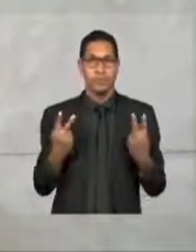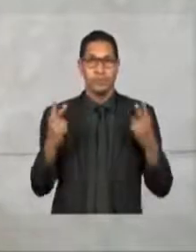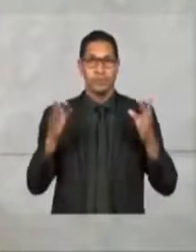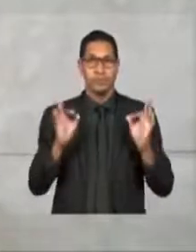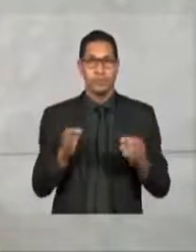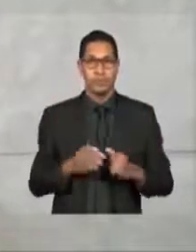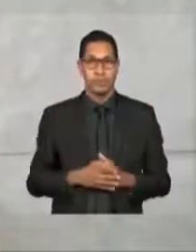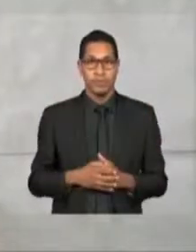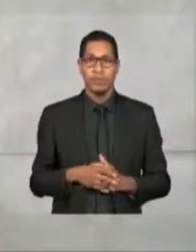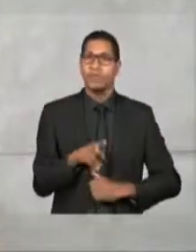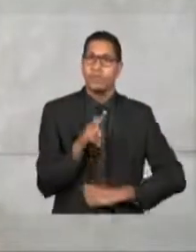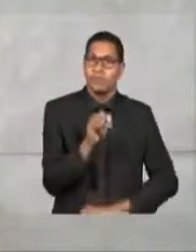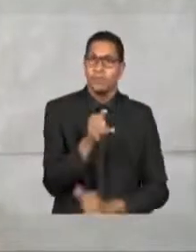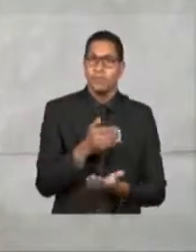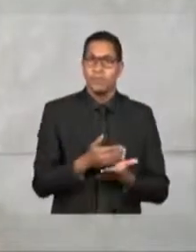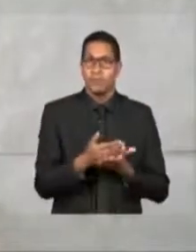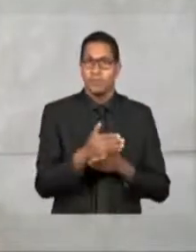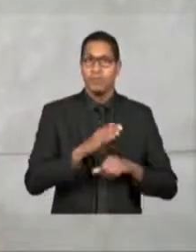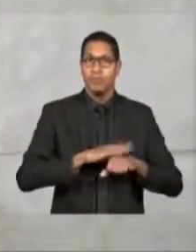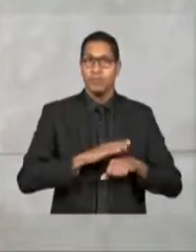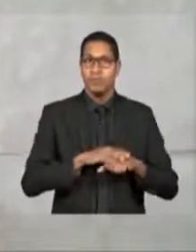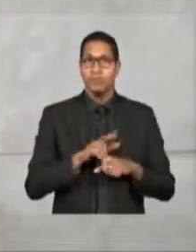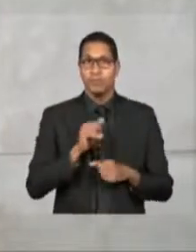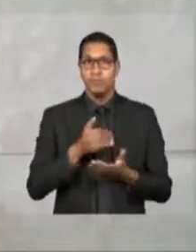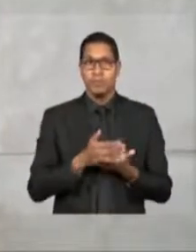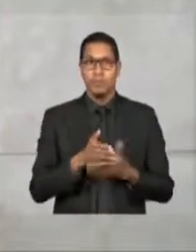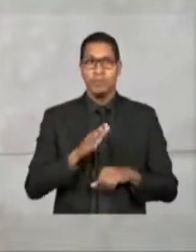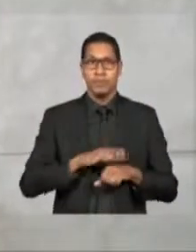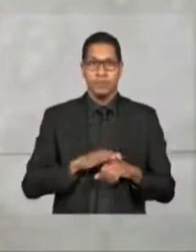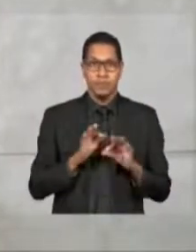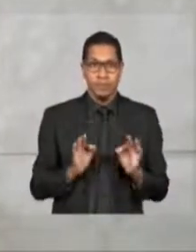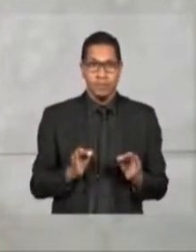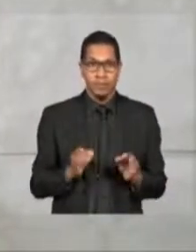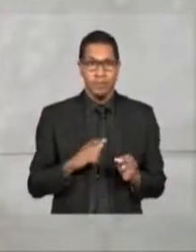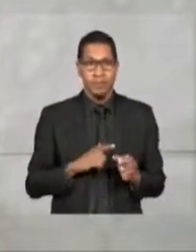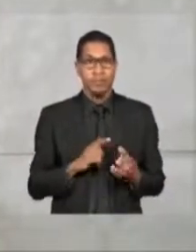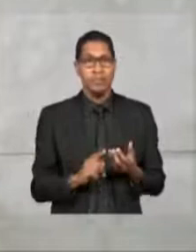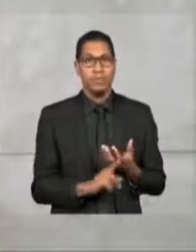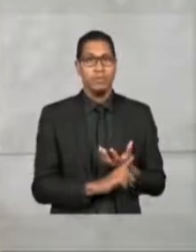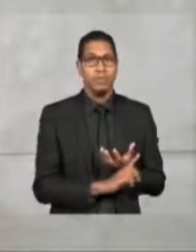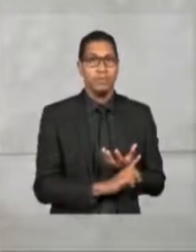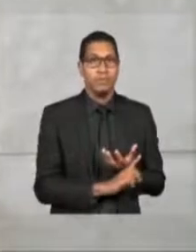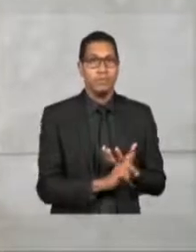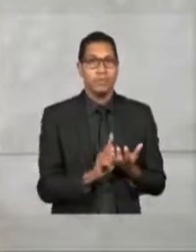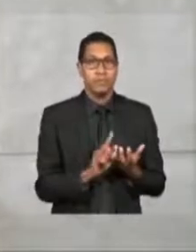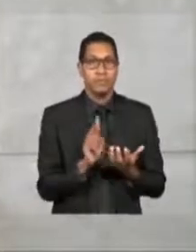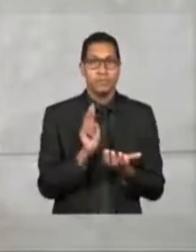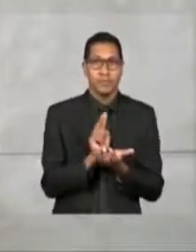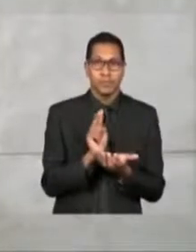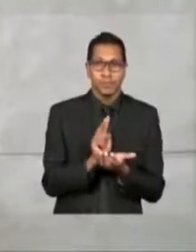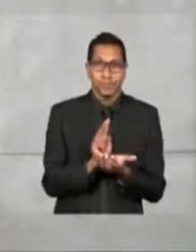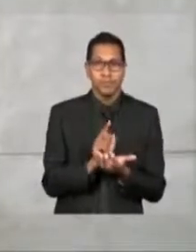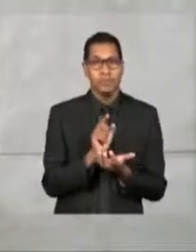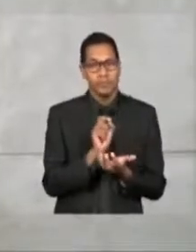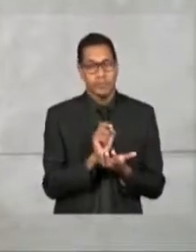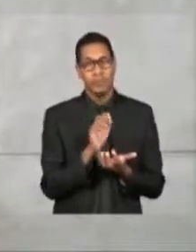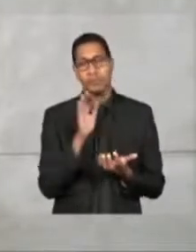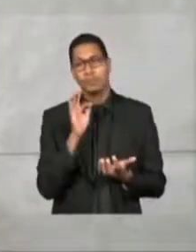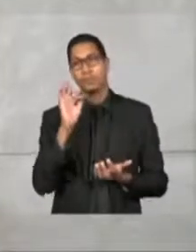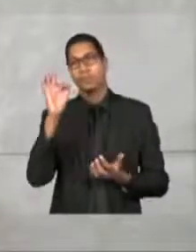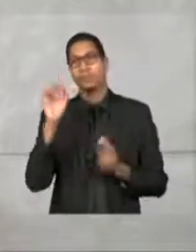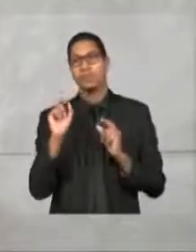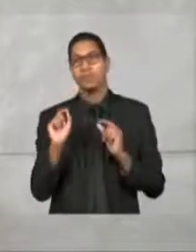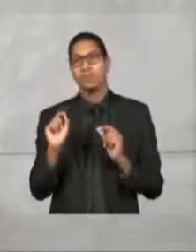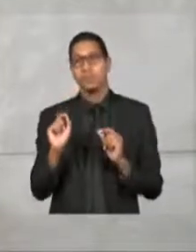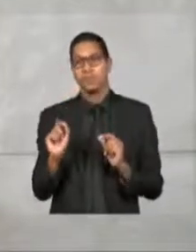Começaremos, começaremos com os conselheiros. Isso não impede que no futuro,